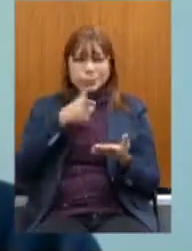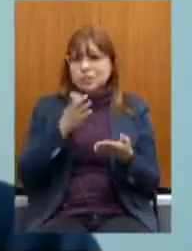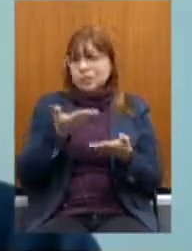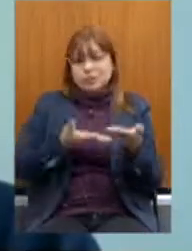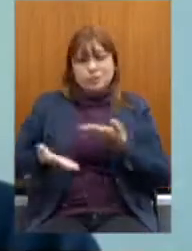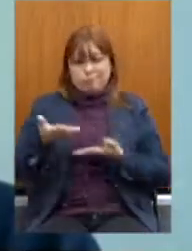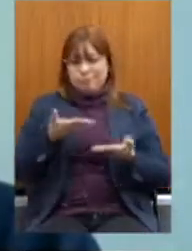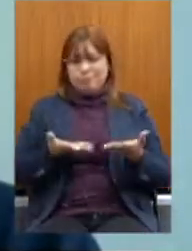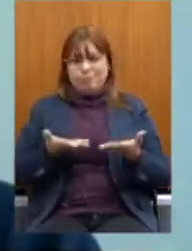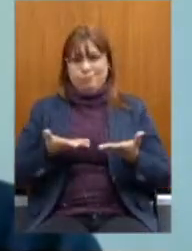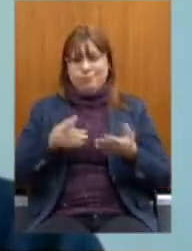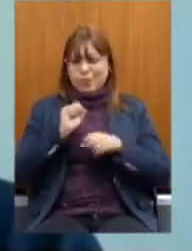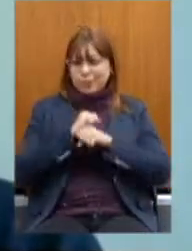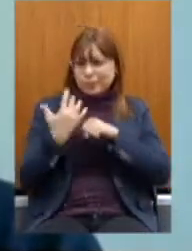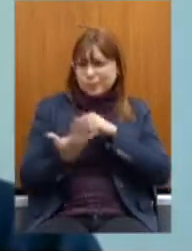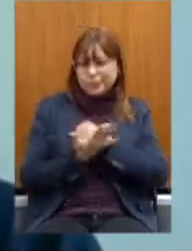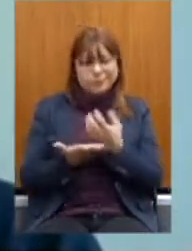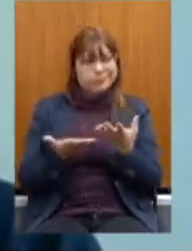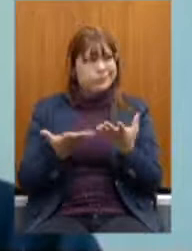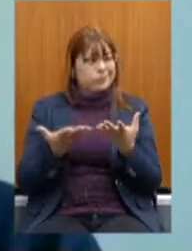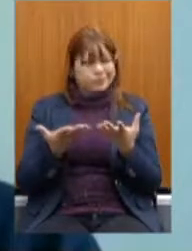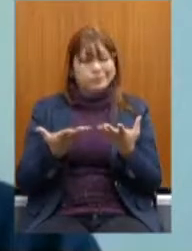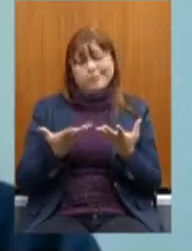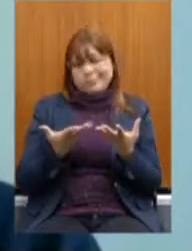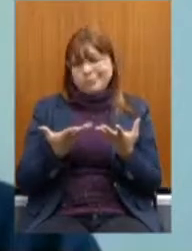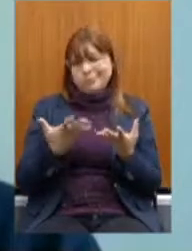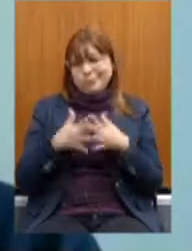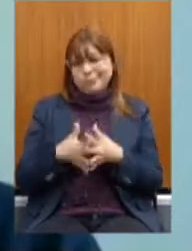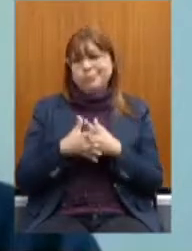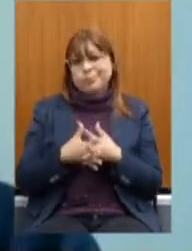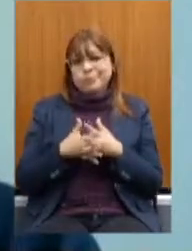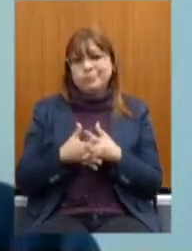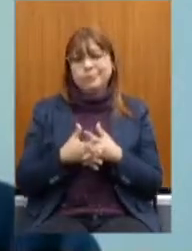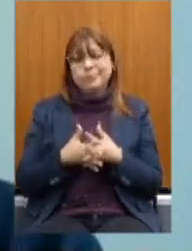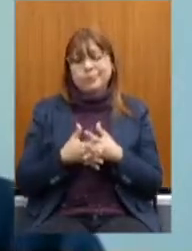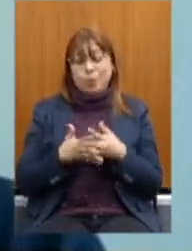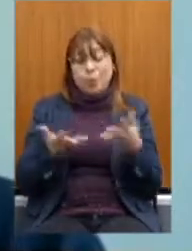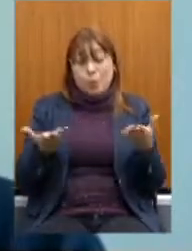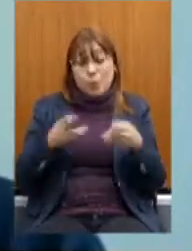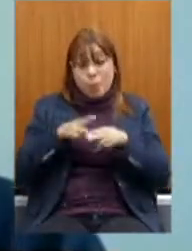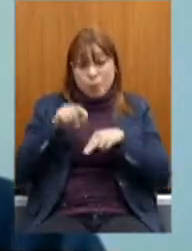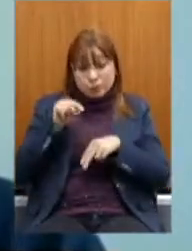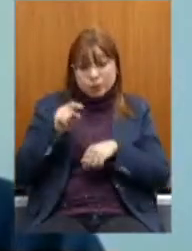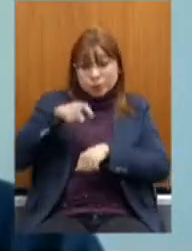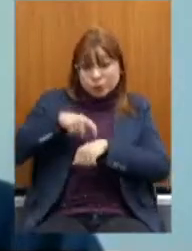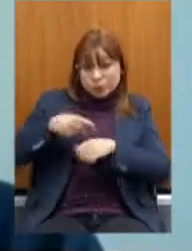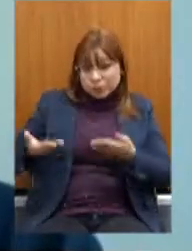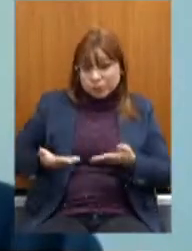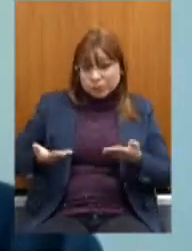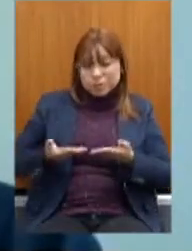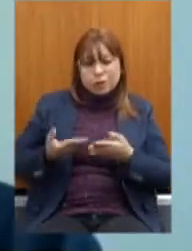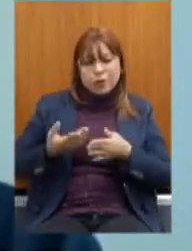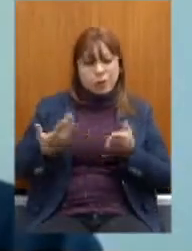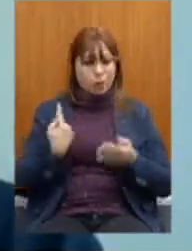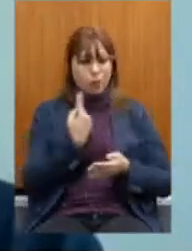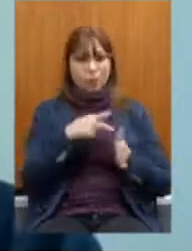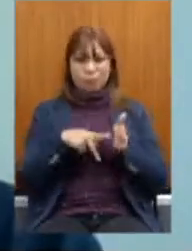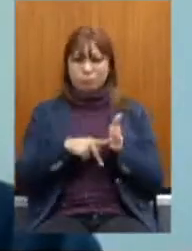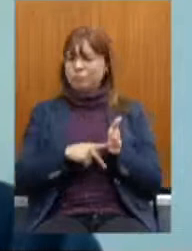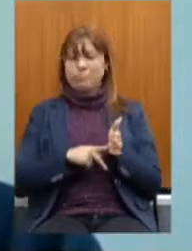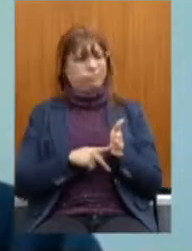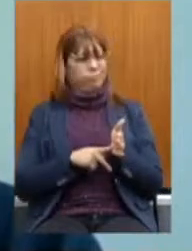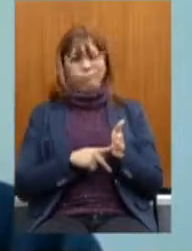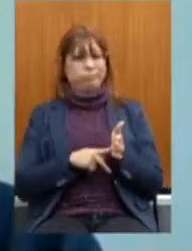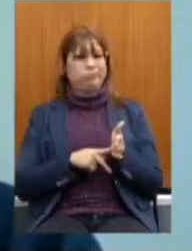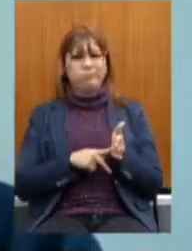transtorno Muito grande E Dentro da atual Situação O sindicato Ele não vê Com bons